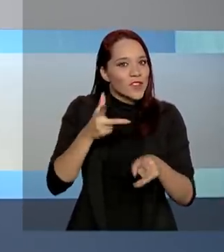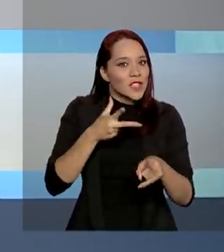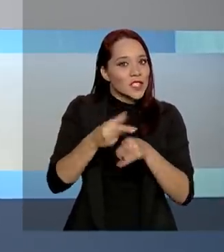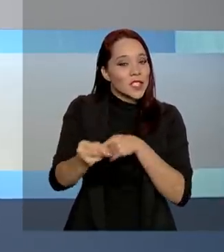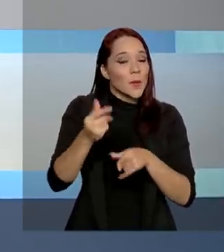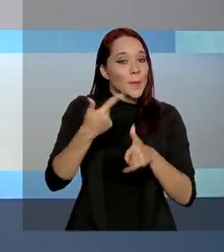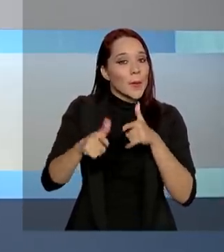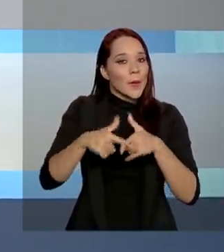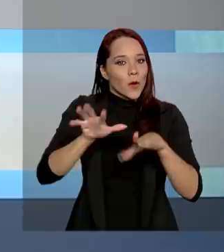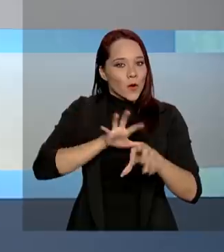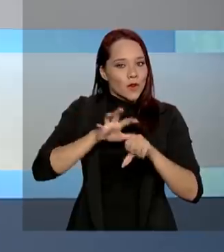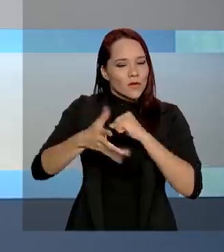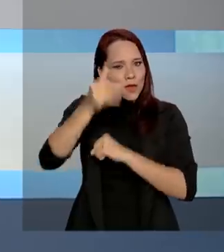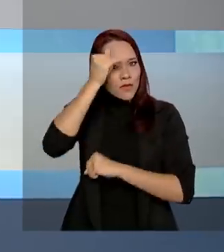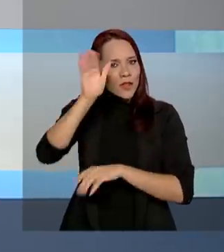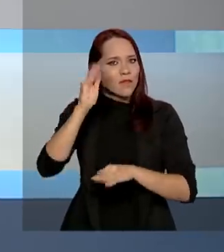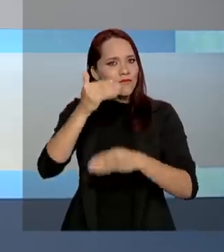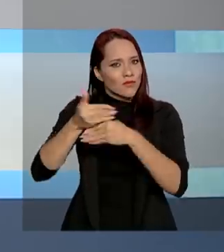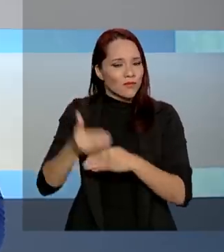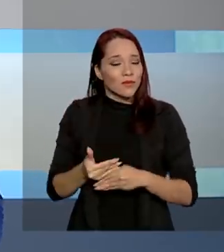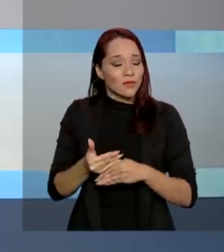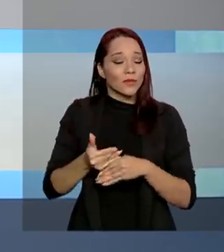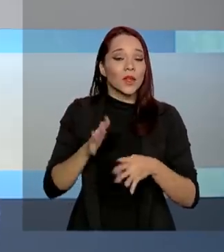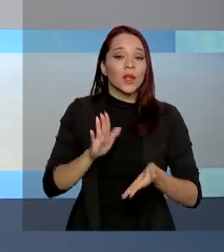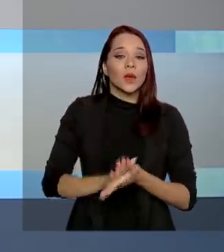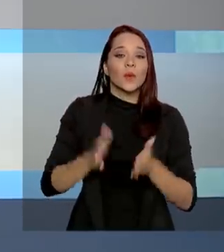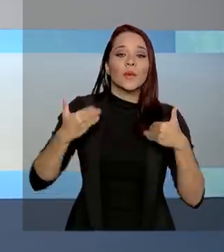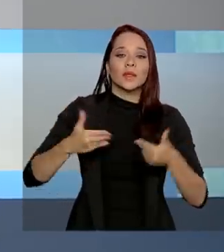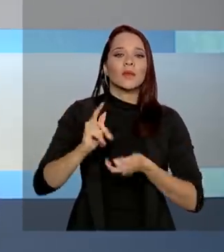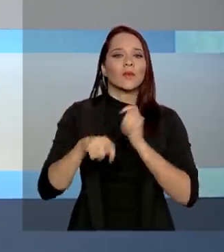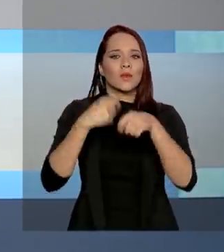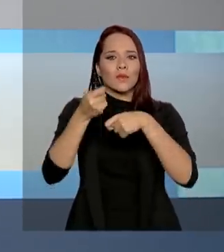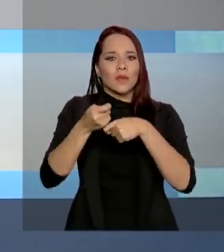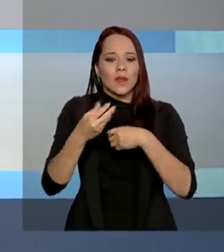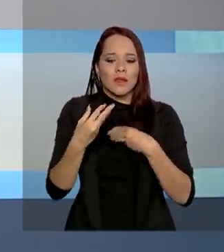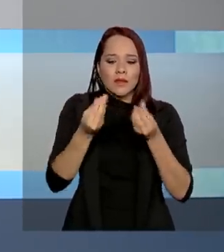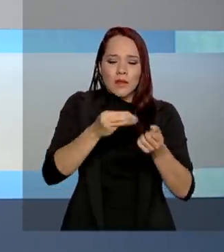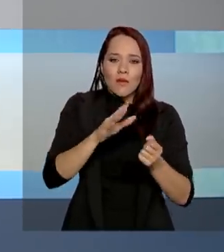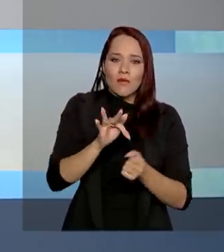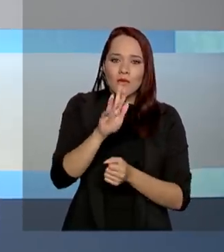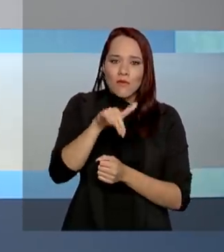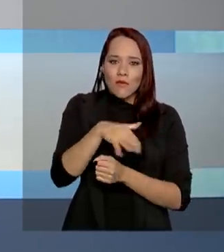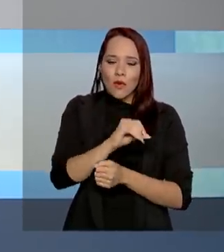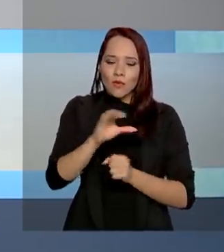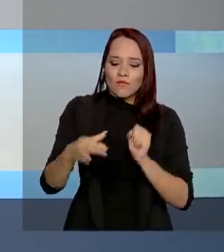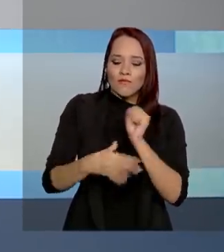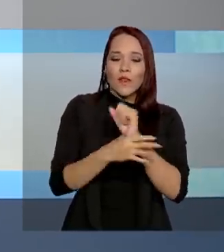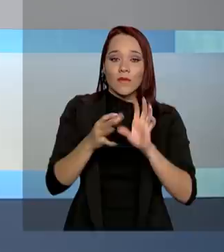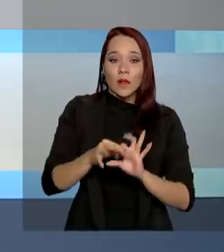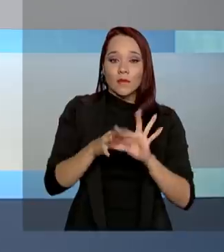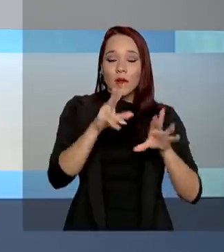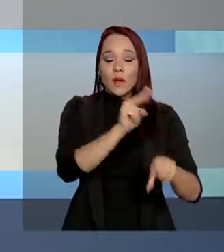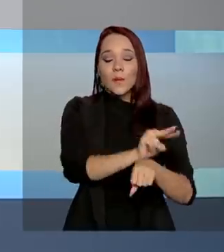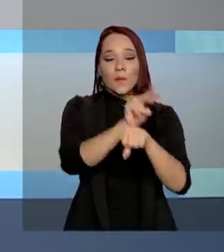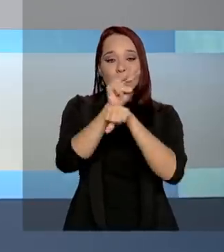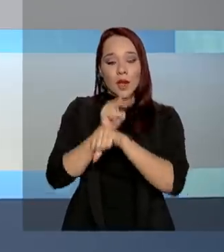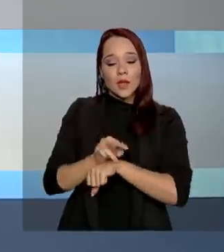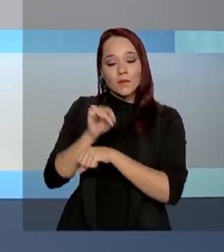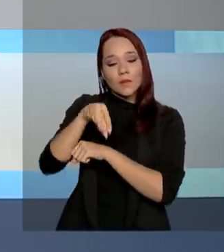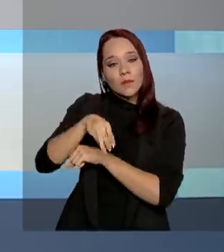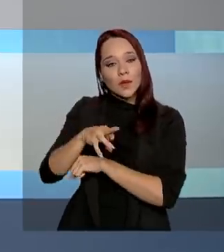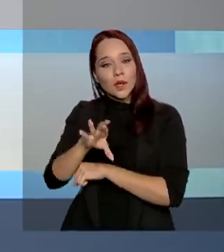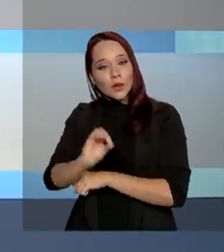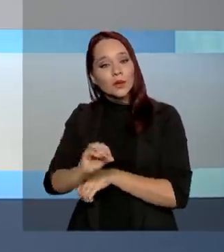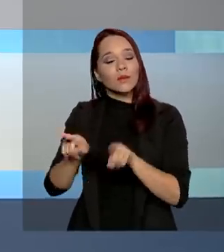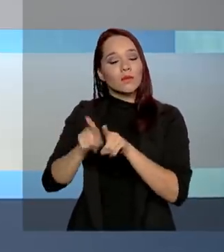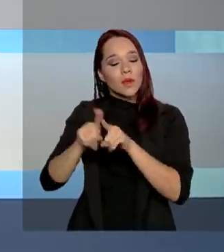portas. O Ministério da Economia anunciou um fundo garantidor de operações que vai liberar empréstimos para micro